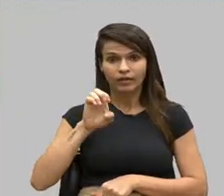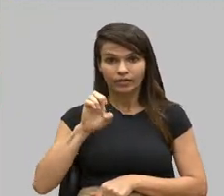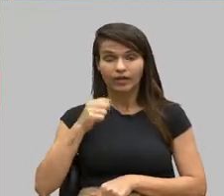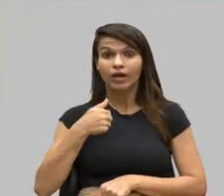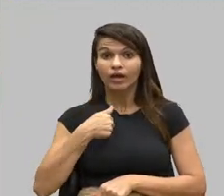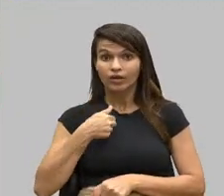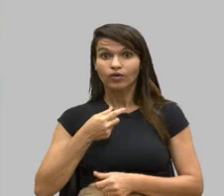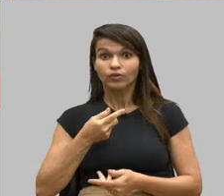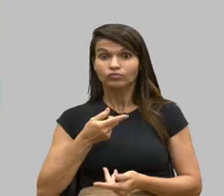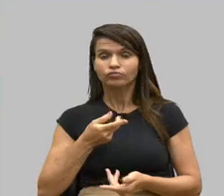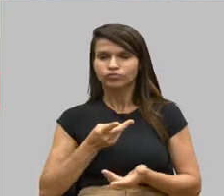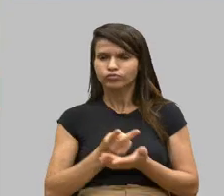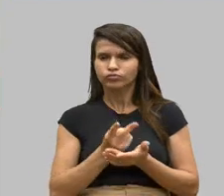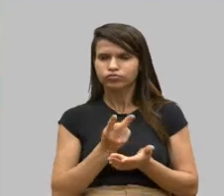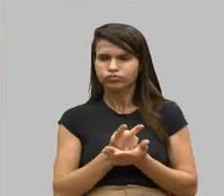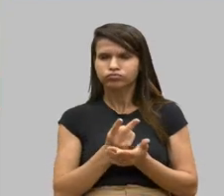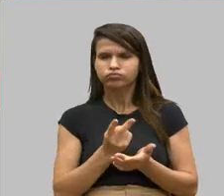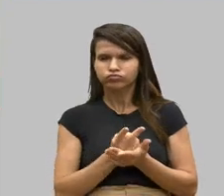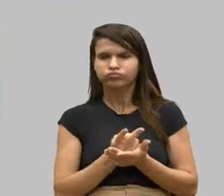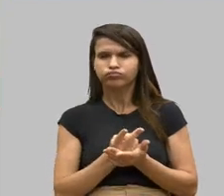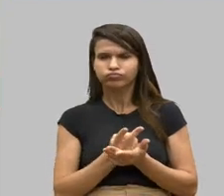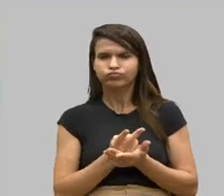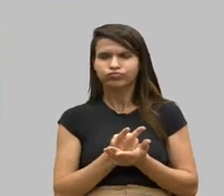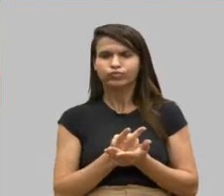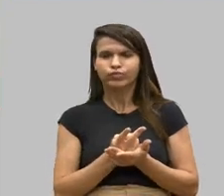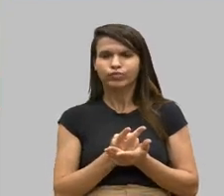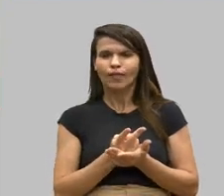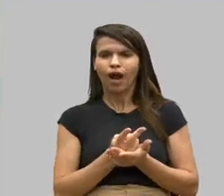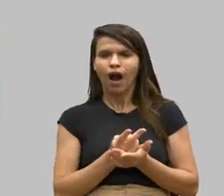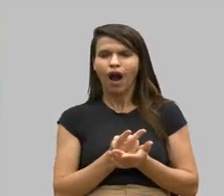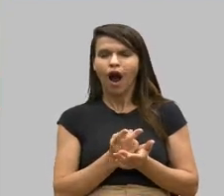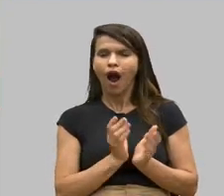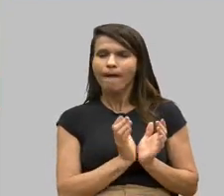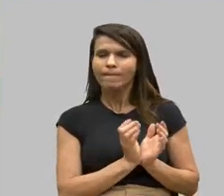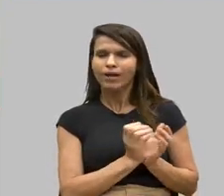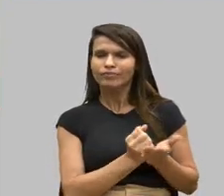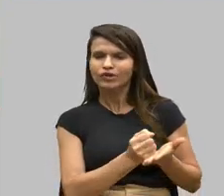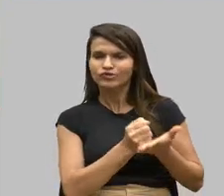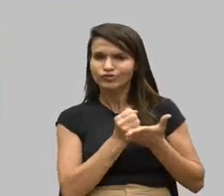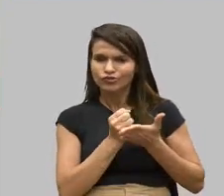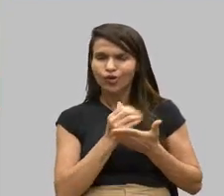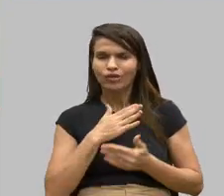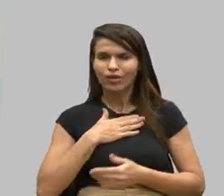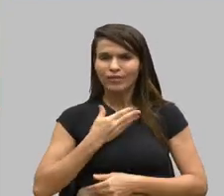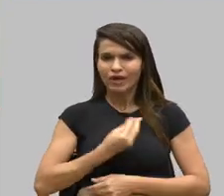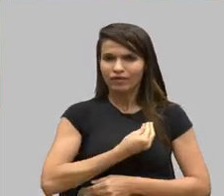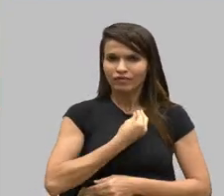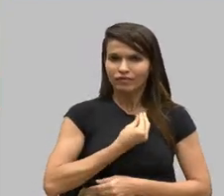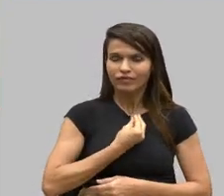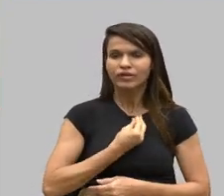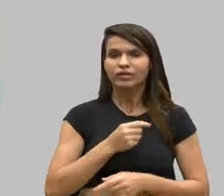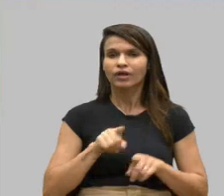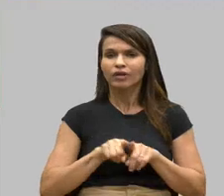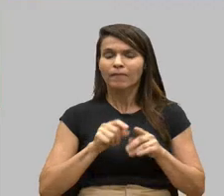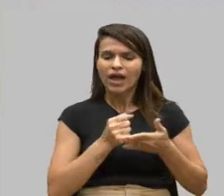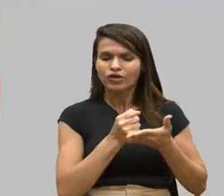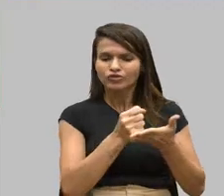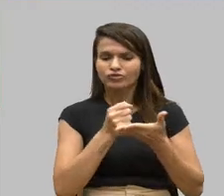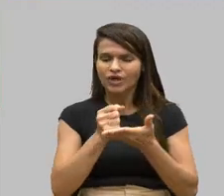a PAI, eu louco muito a minha filha e as pessoas que estão aqui.